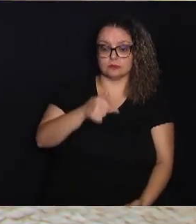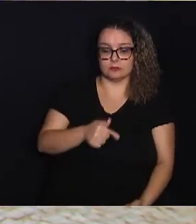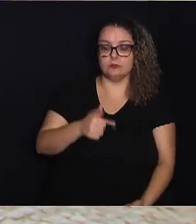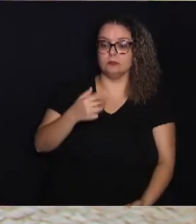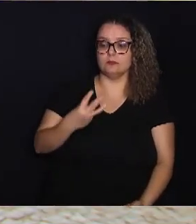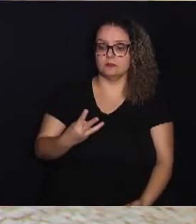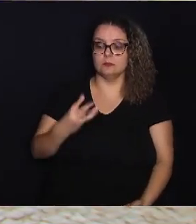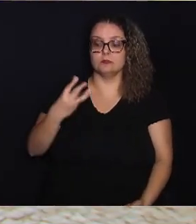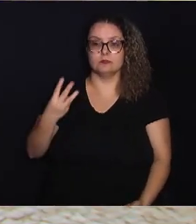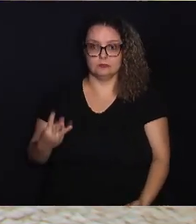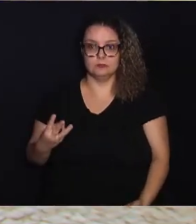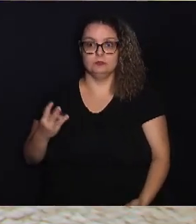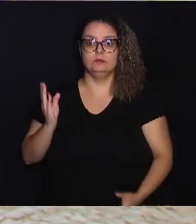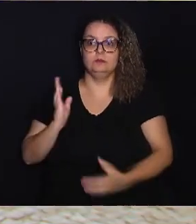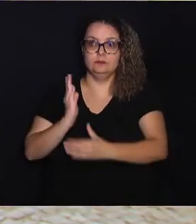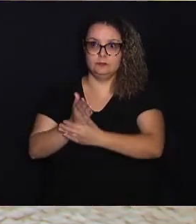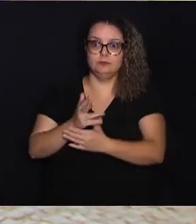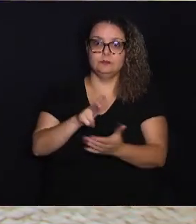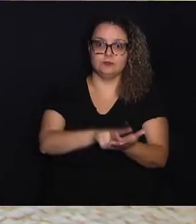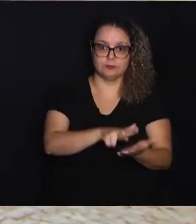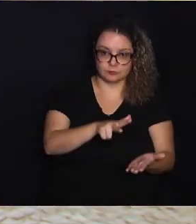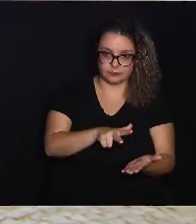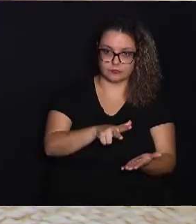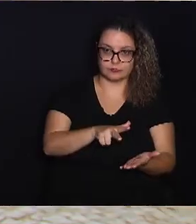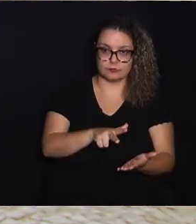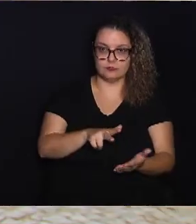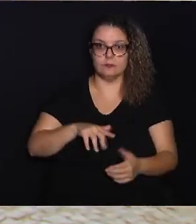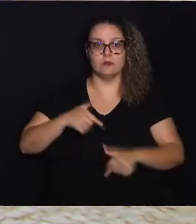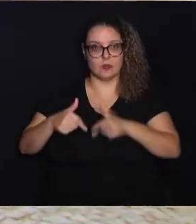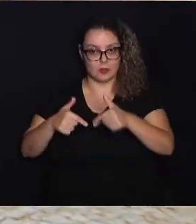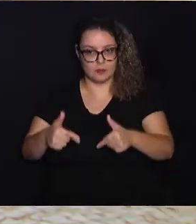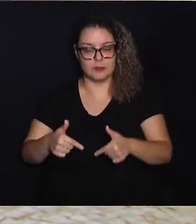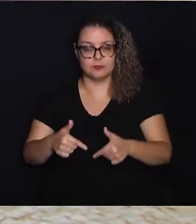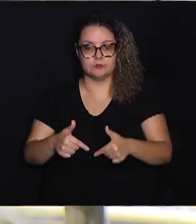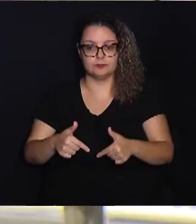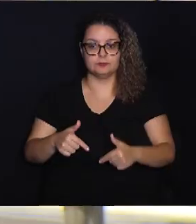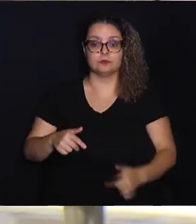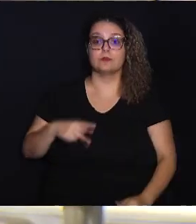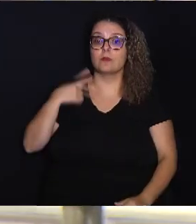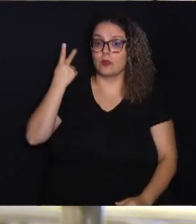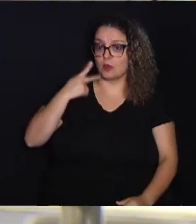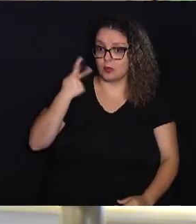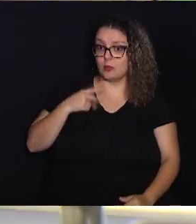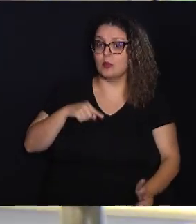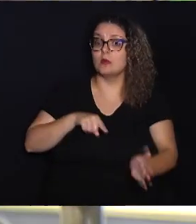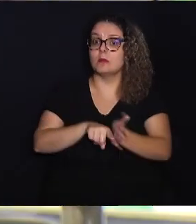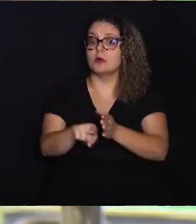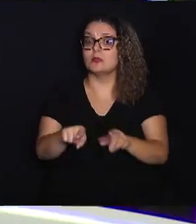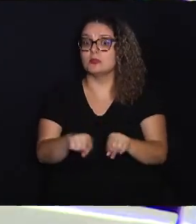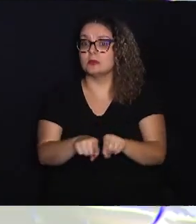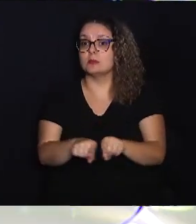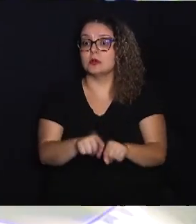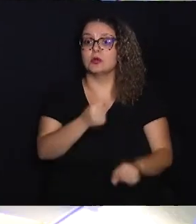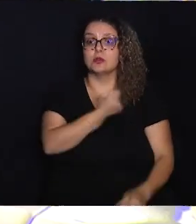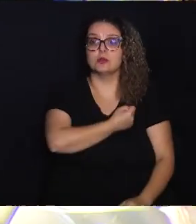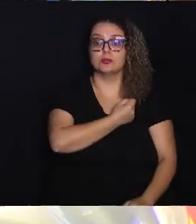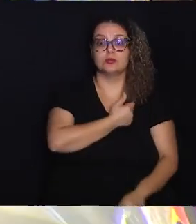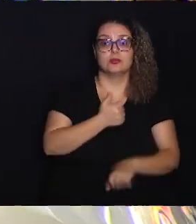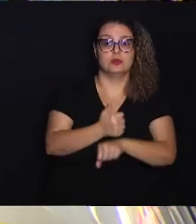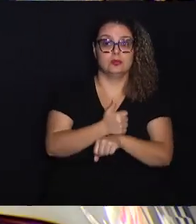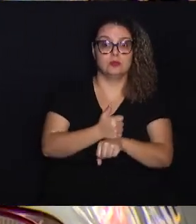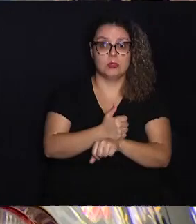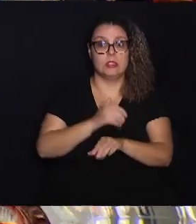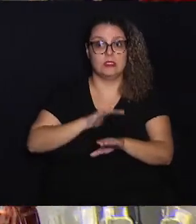733 táxis regularizados em operação. O parlamentar questiona também o número de